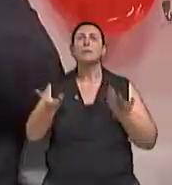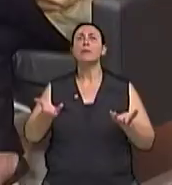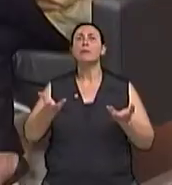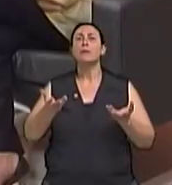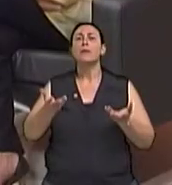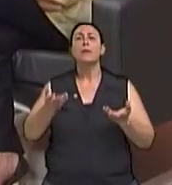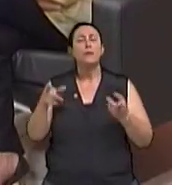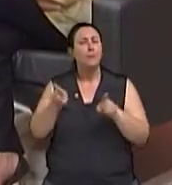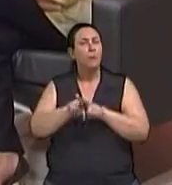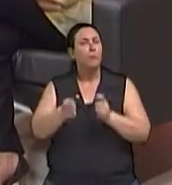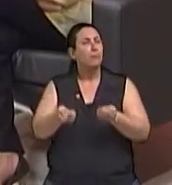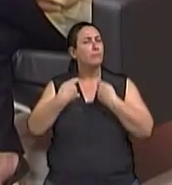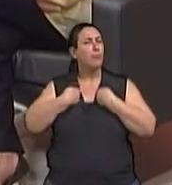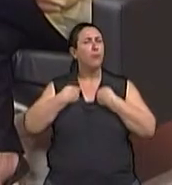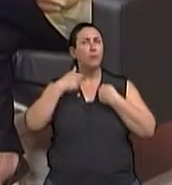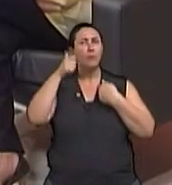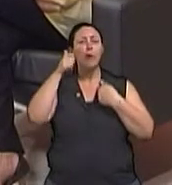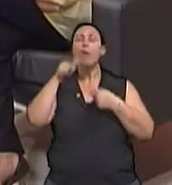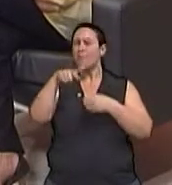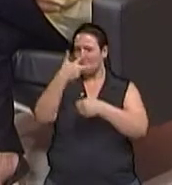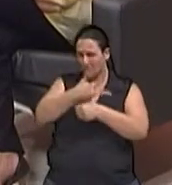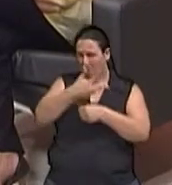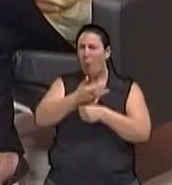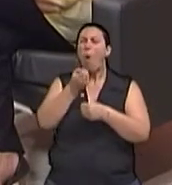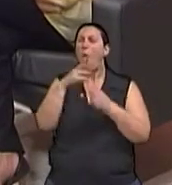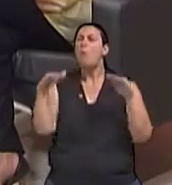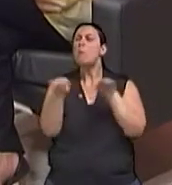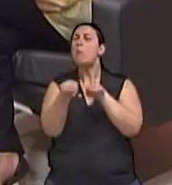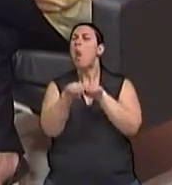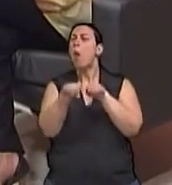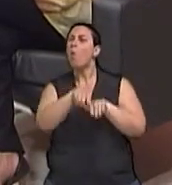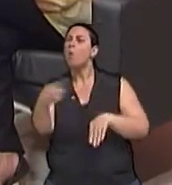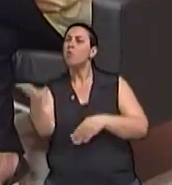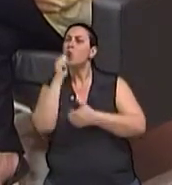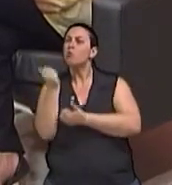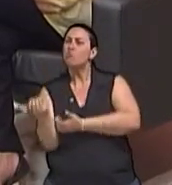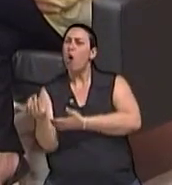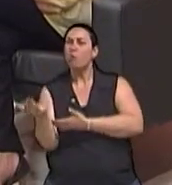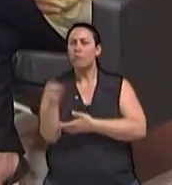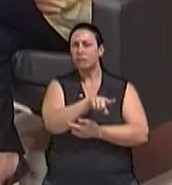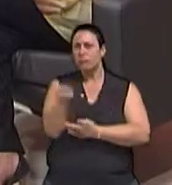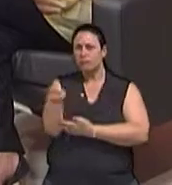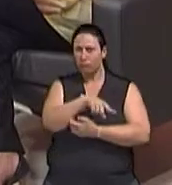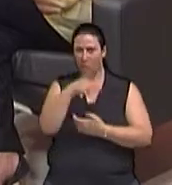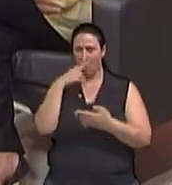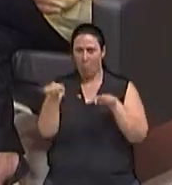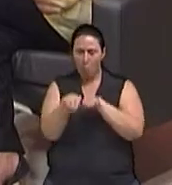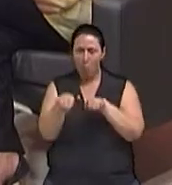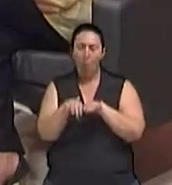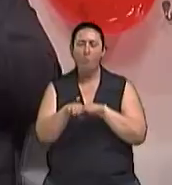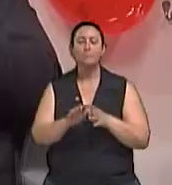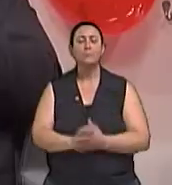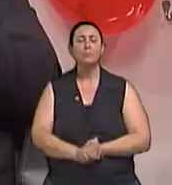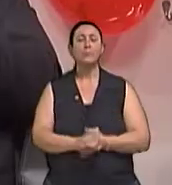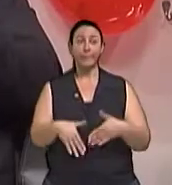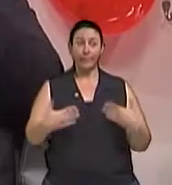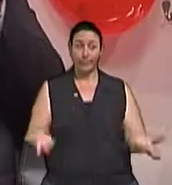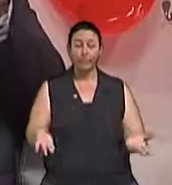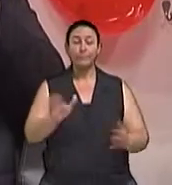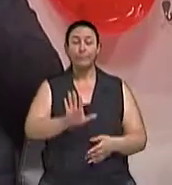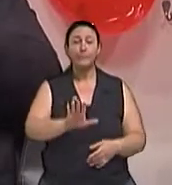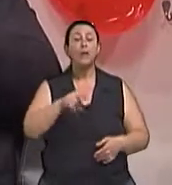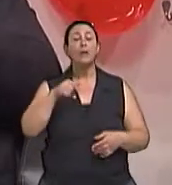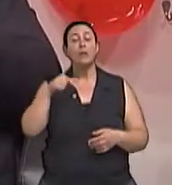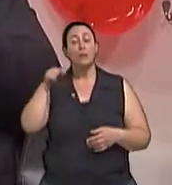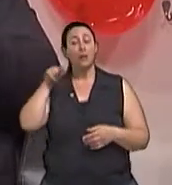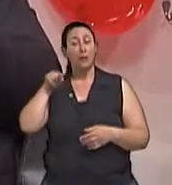que isso afeta mais mulheres idosas ou é mesmo nível para mulheres mais jovens? Então, o que acontece com o envelhecimento, isso